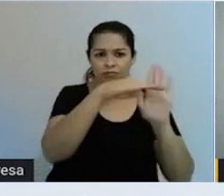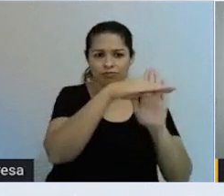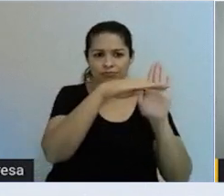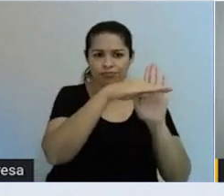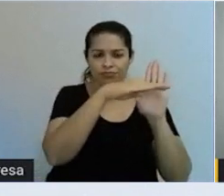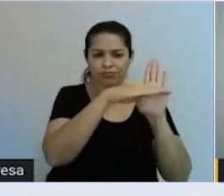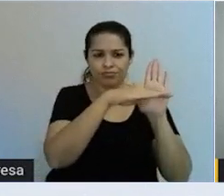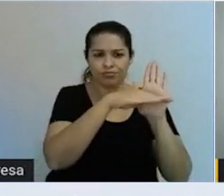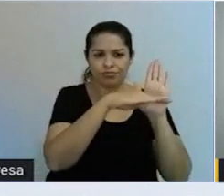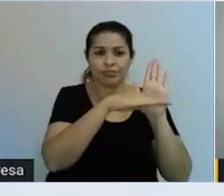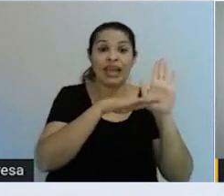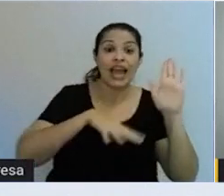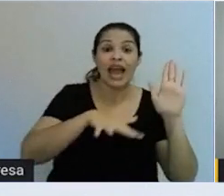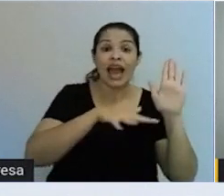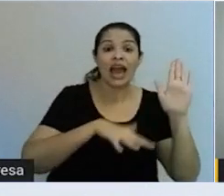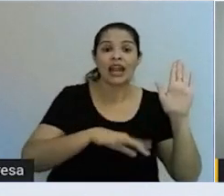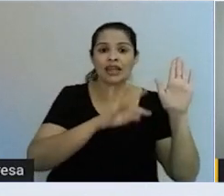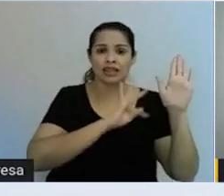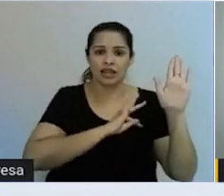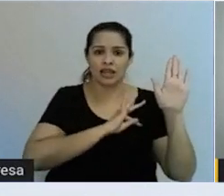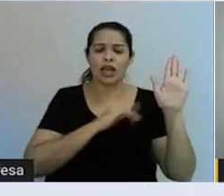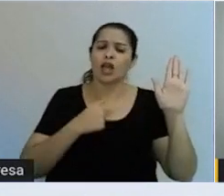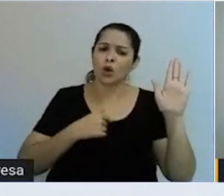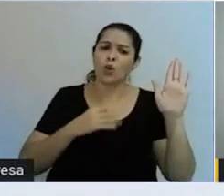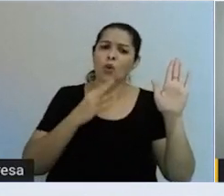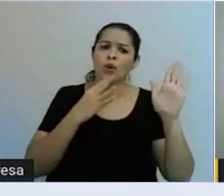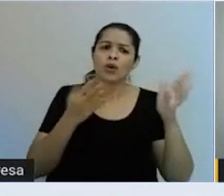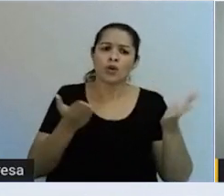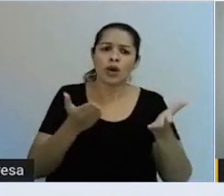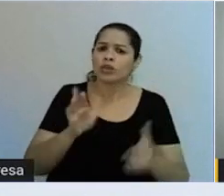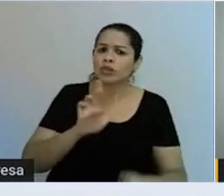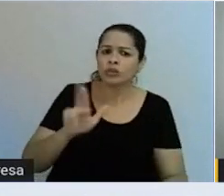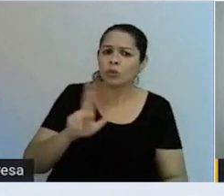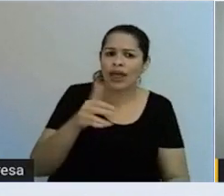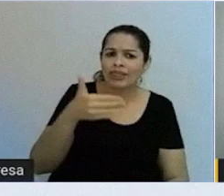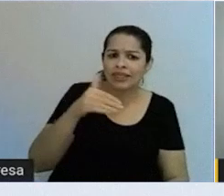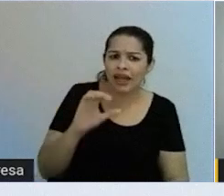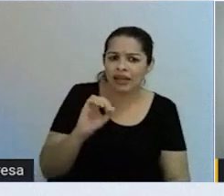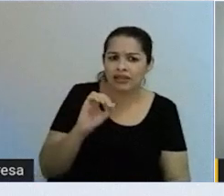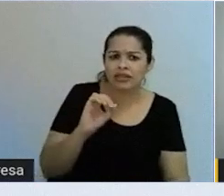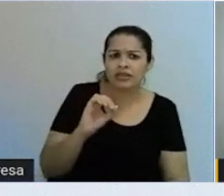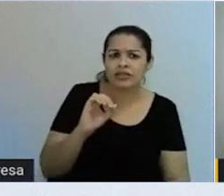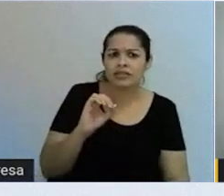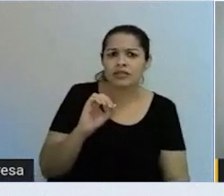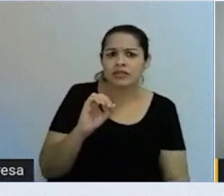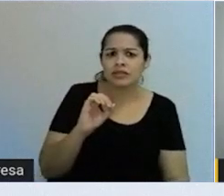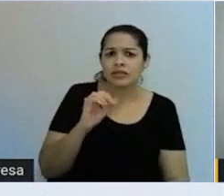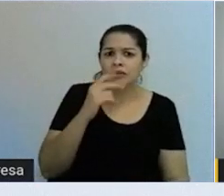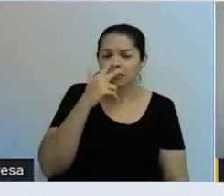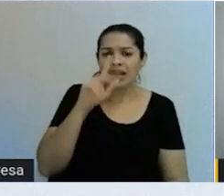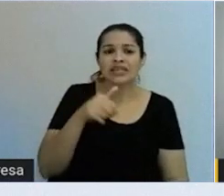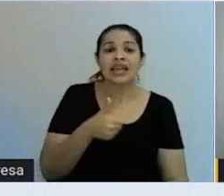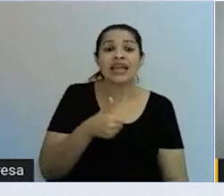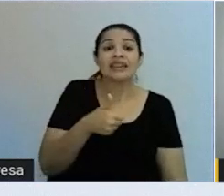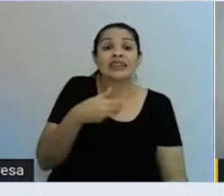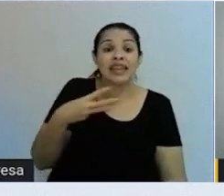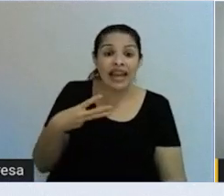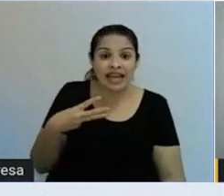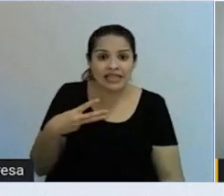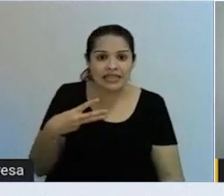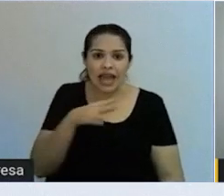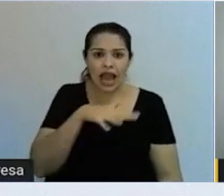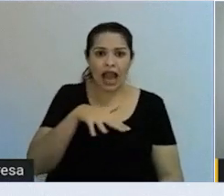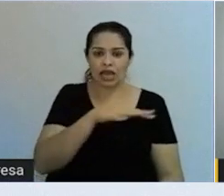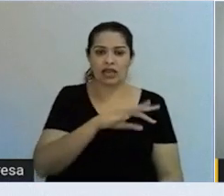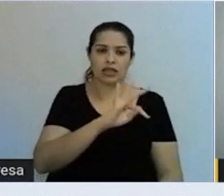o meu conhecimento atual, ele não é mais dez. Eles são, basicamente eles são treze pilares técnicos. Isso